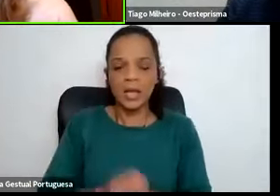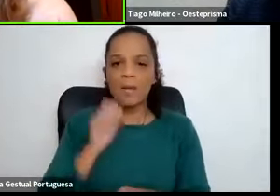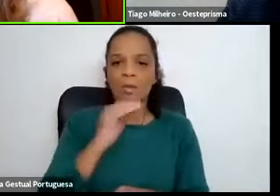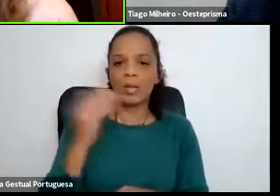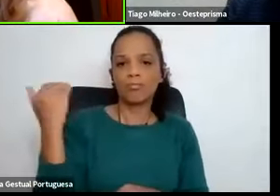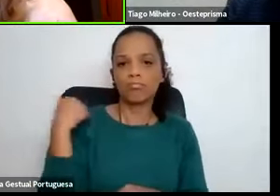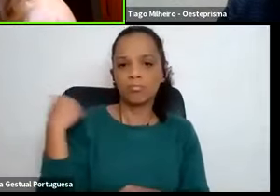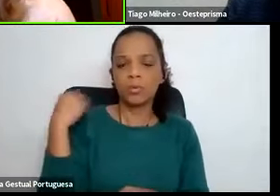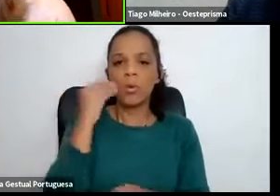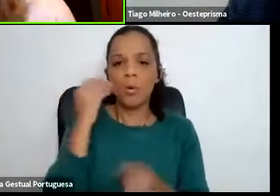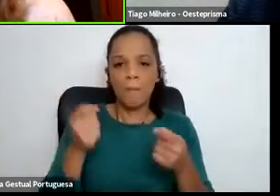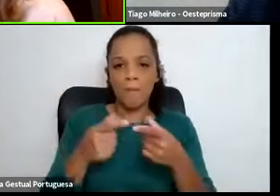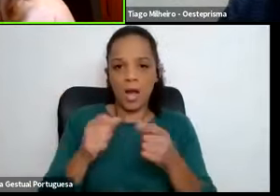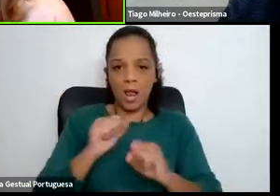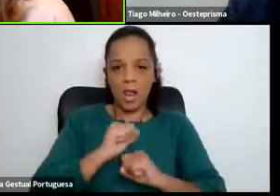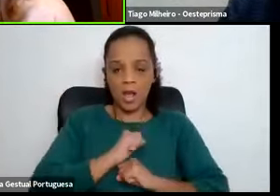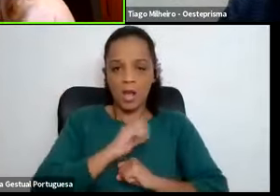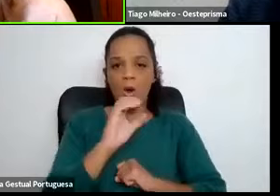através do nosso e-mail